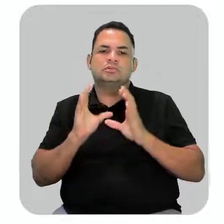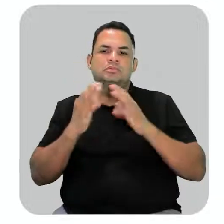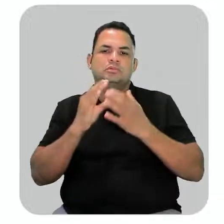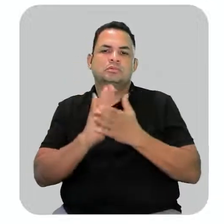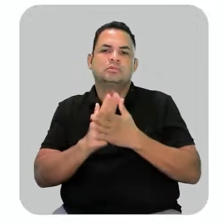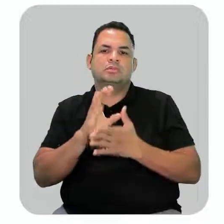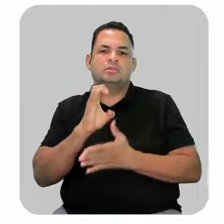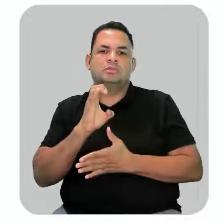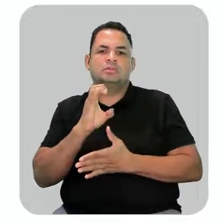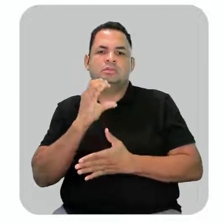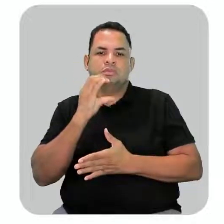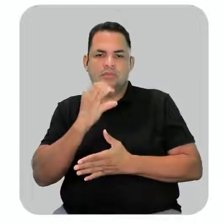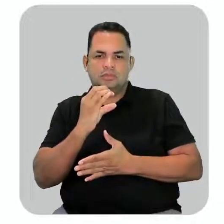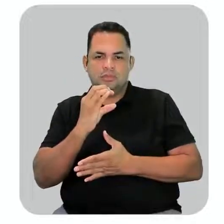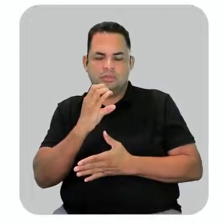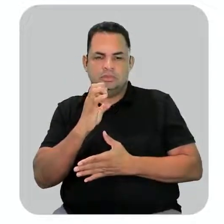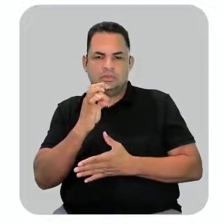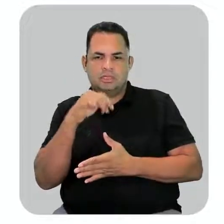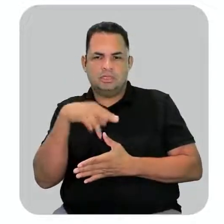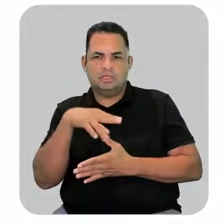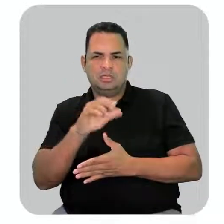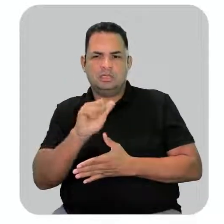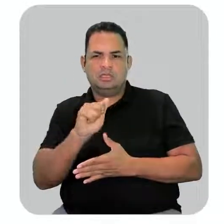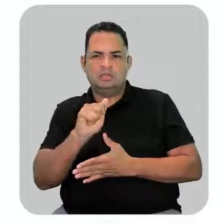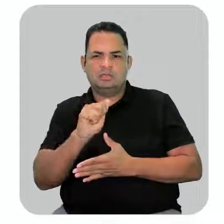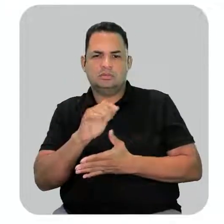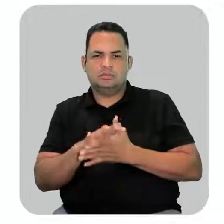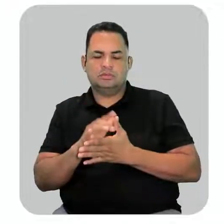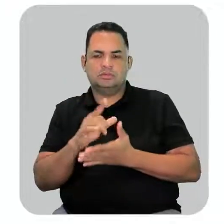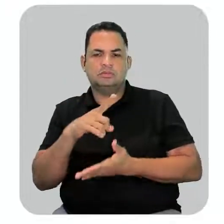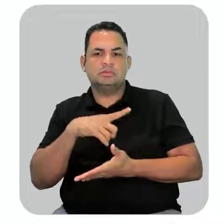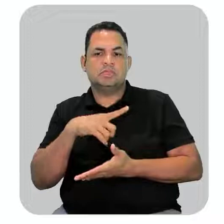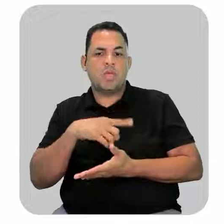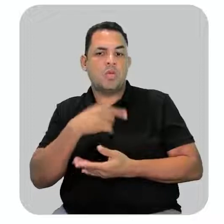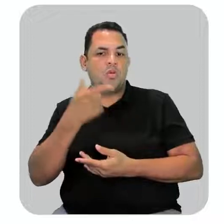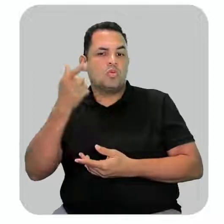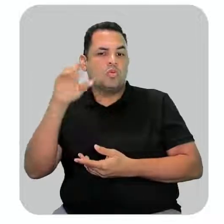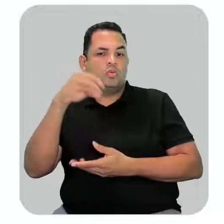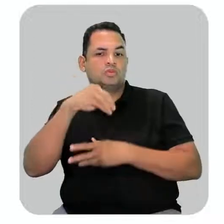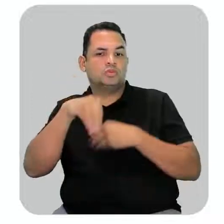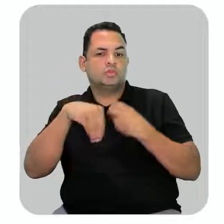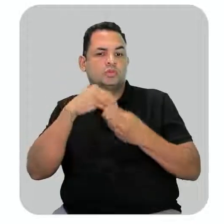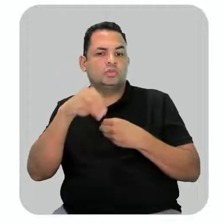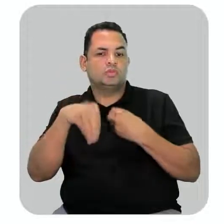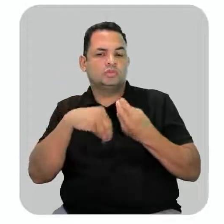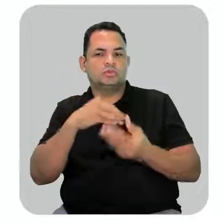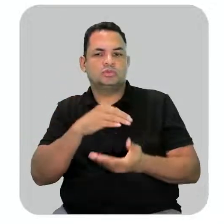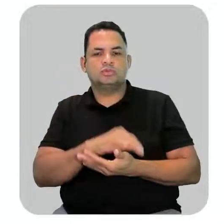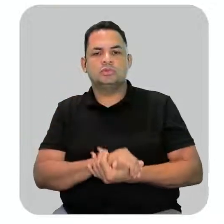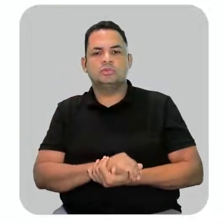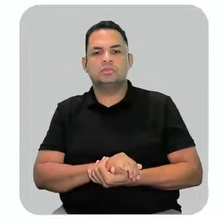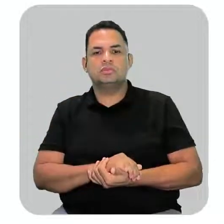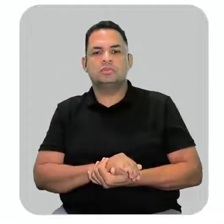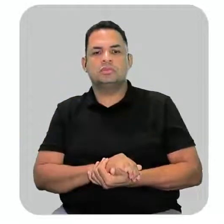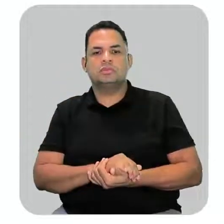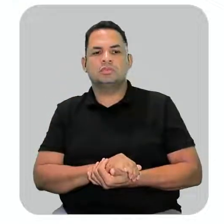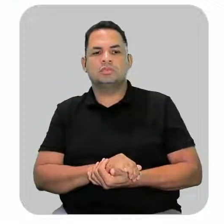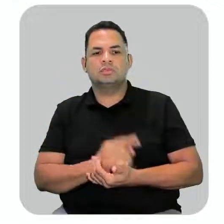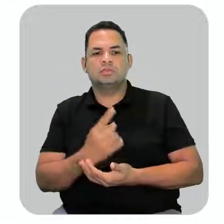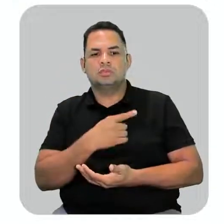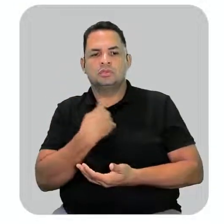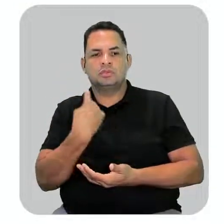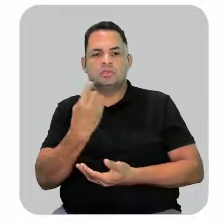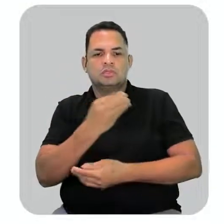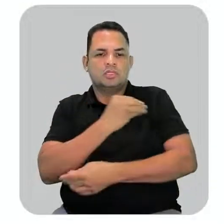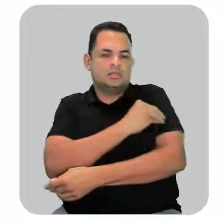cetona. Onde aparece no outro composto. E aqui nós